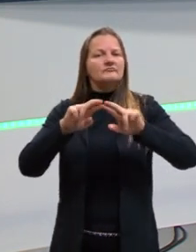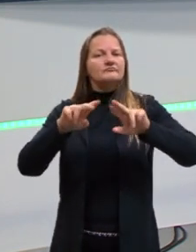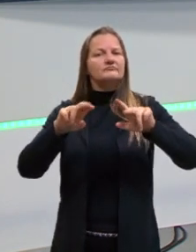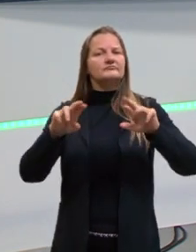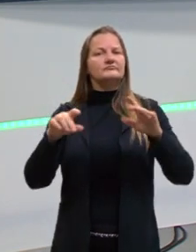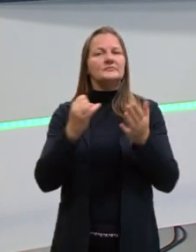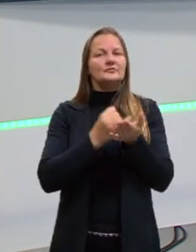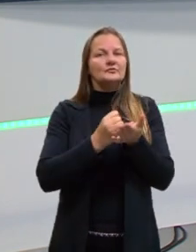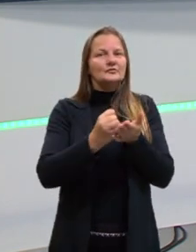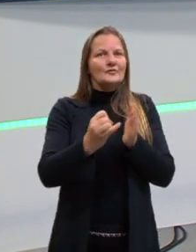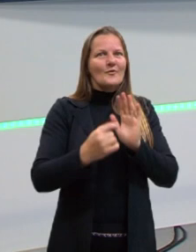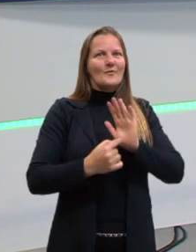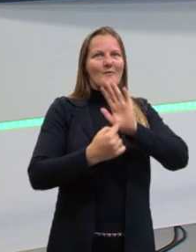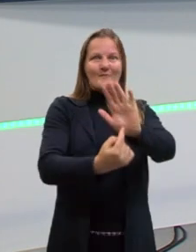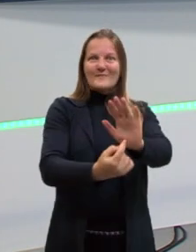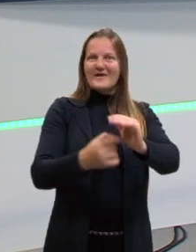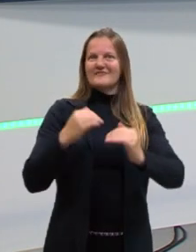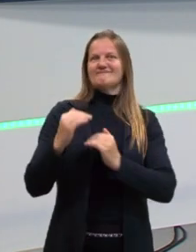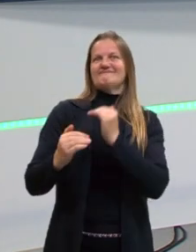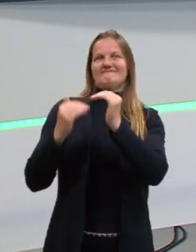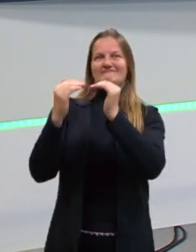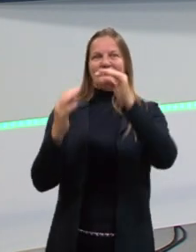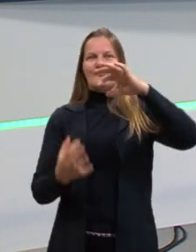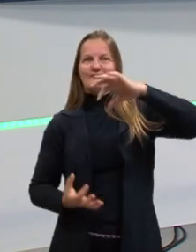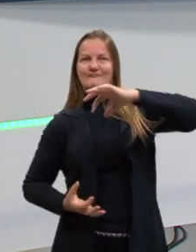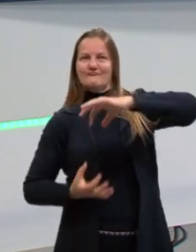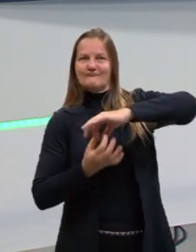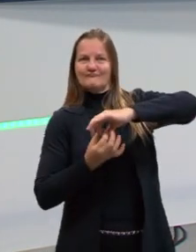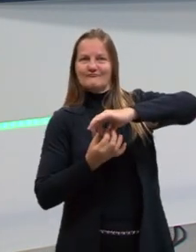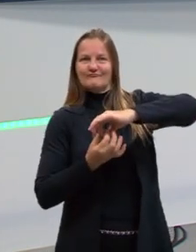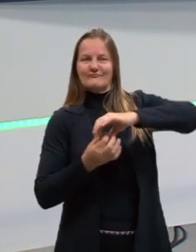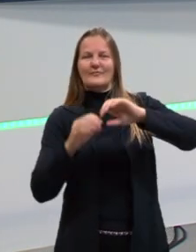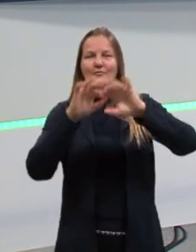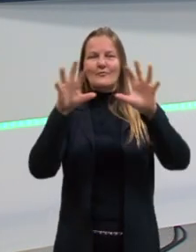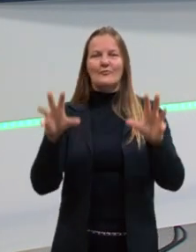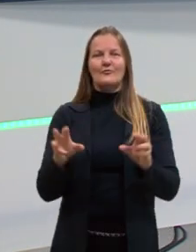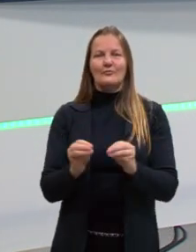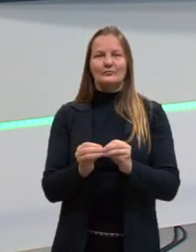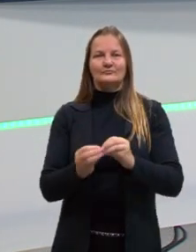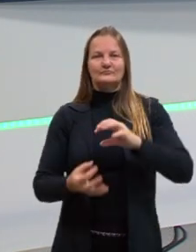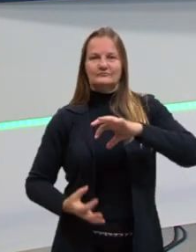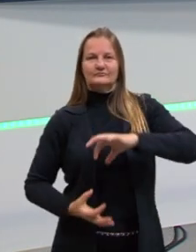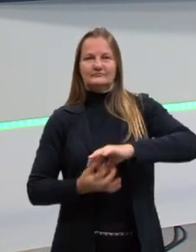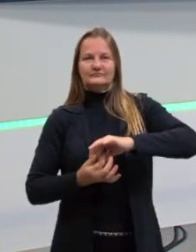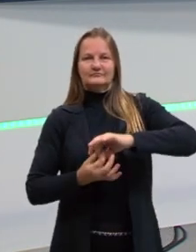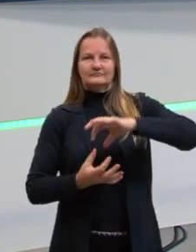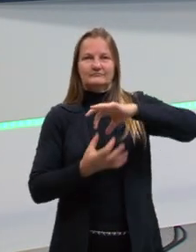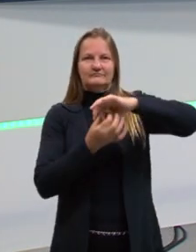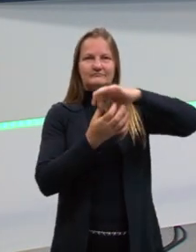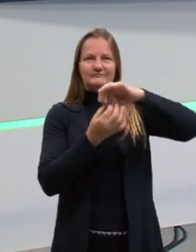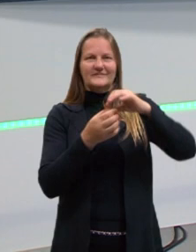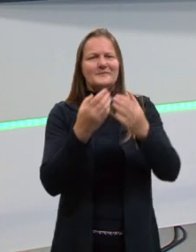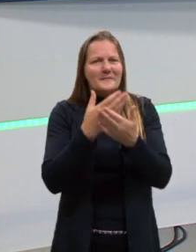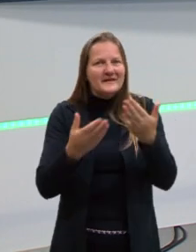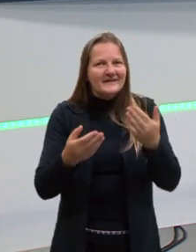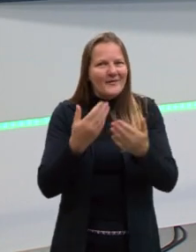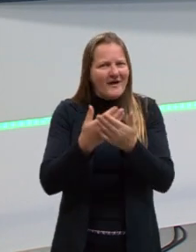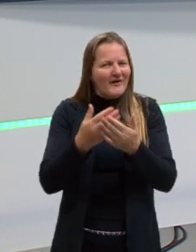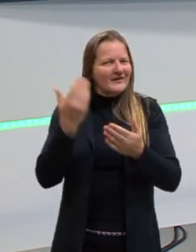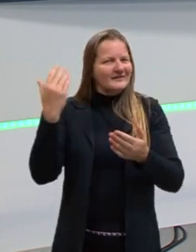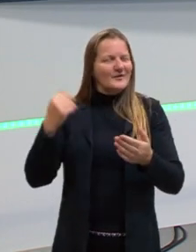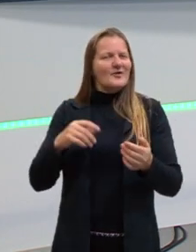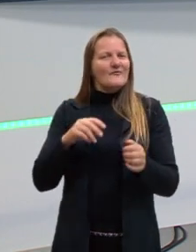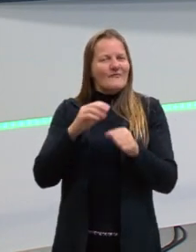essa introdução apareça nos desenvolvimentos do texto e na conclusão. E aí, se você perdeu as aulas anteriores,